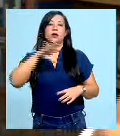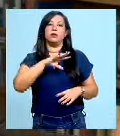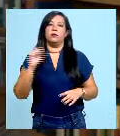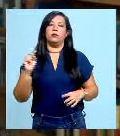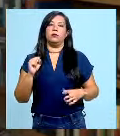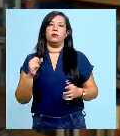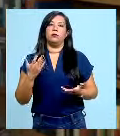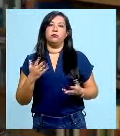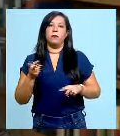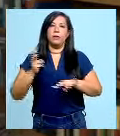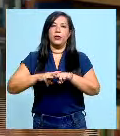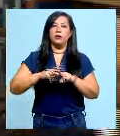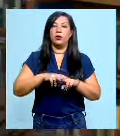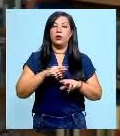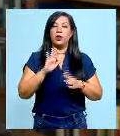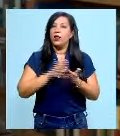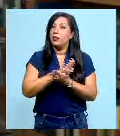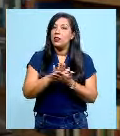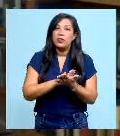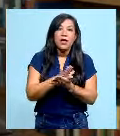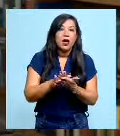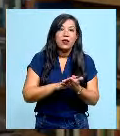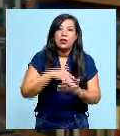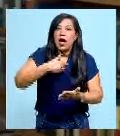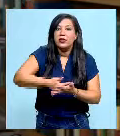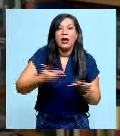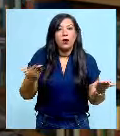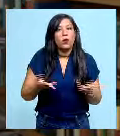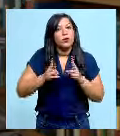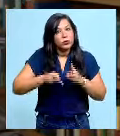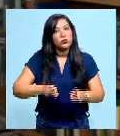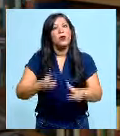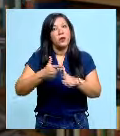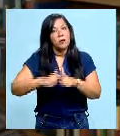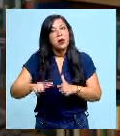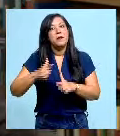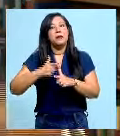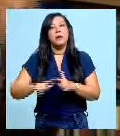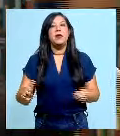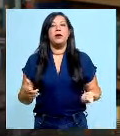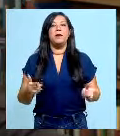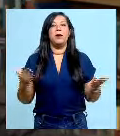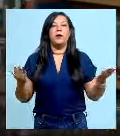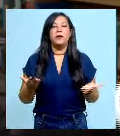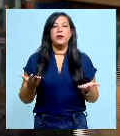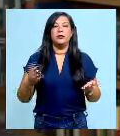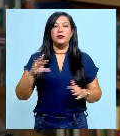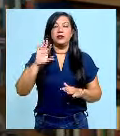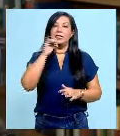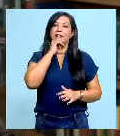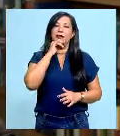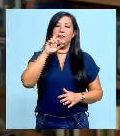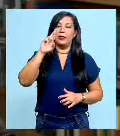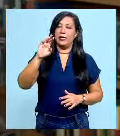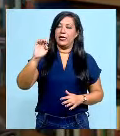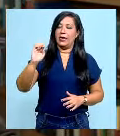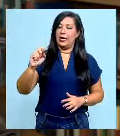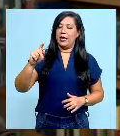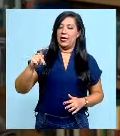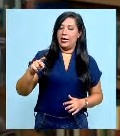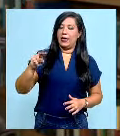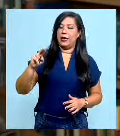A diferença é que nós estávamos no Império, hoje estamos na República. Nós tínhamos a monarquia, hoje nós temos a República,